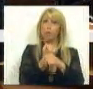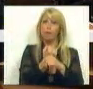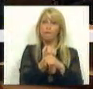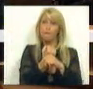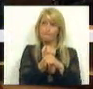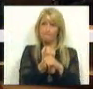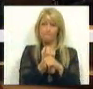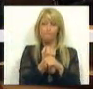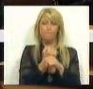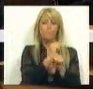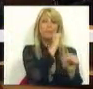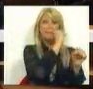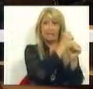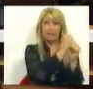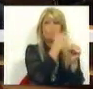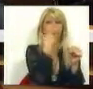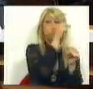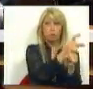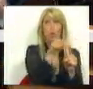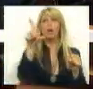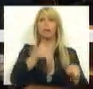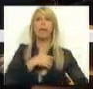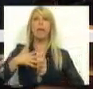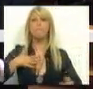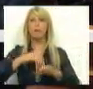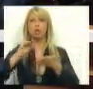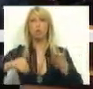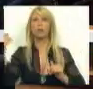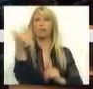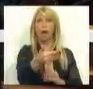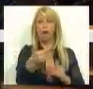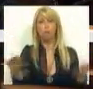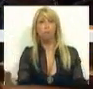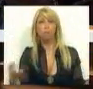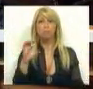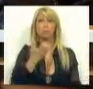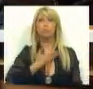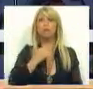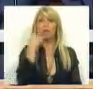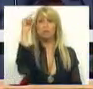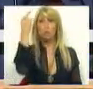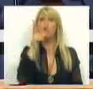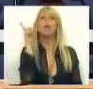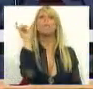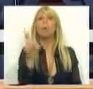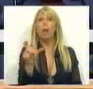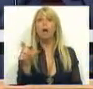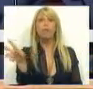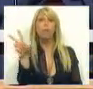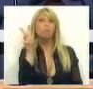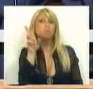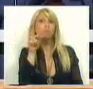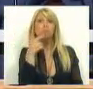trabalhador e a empresa contratante. Ora bem, também não ouvimos do CDS uma palavra sobre essa matéria. É verdade que ouvimos do Governo.